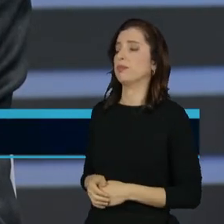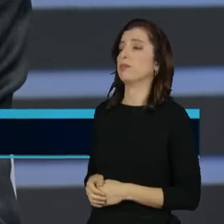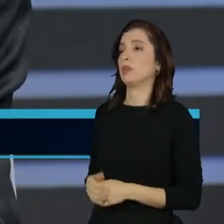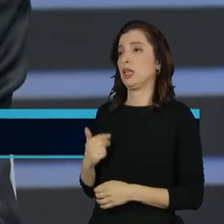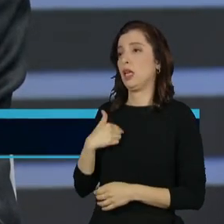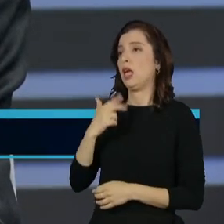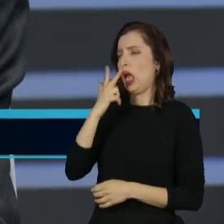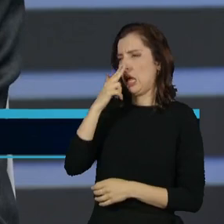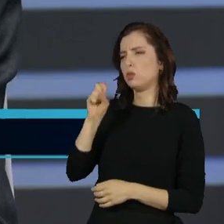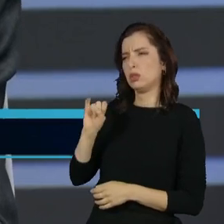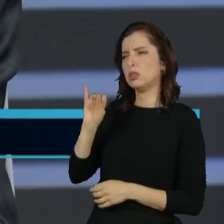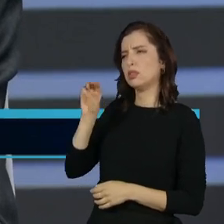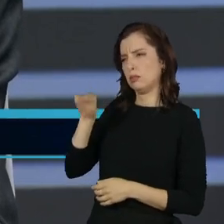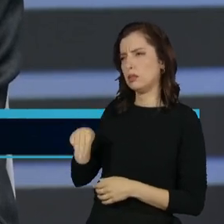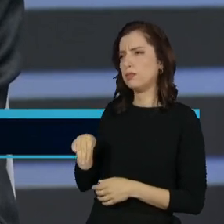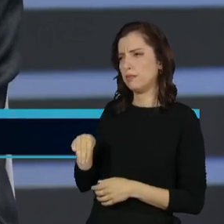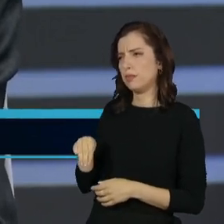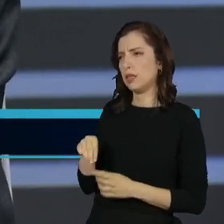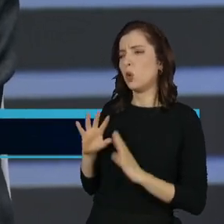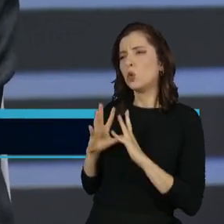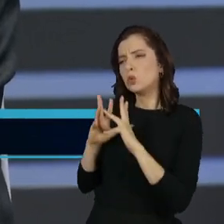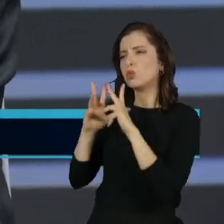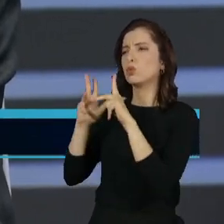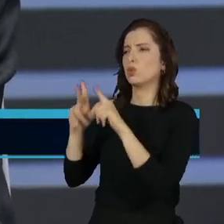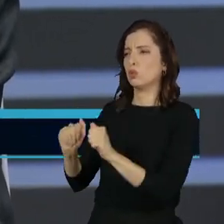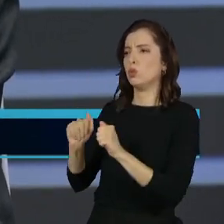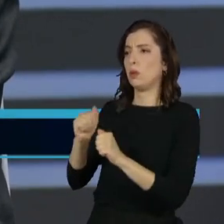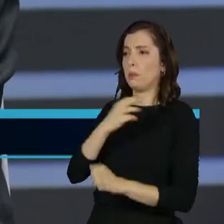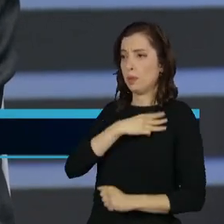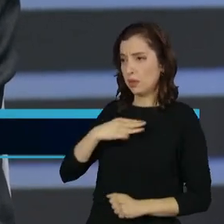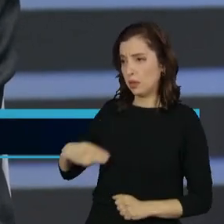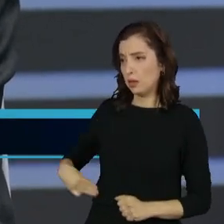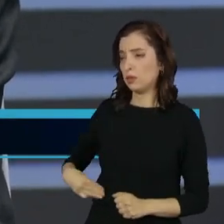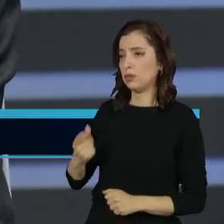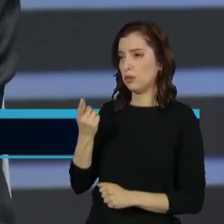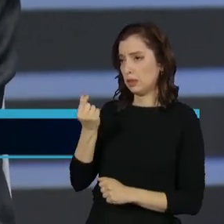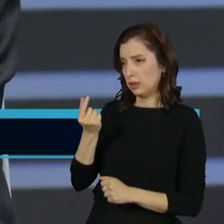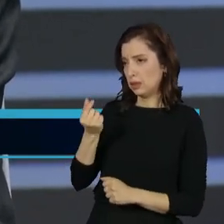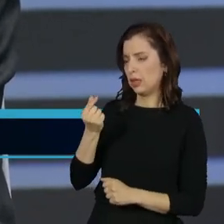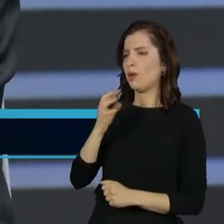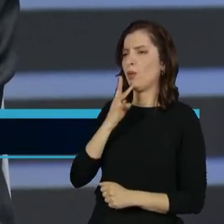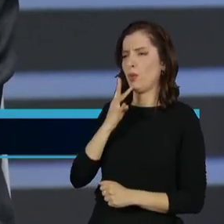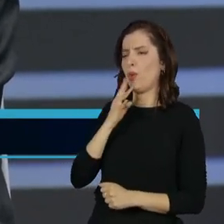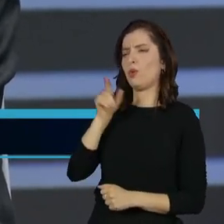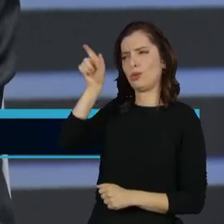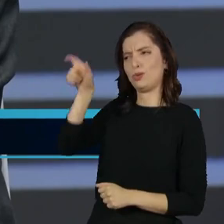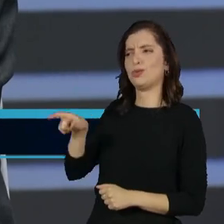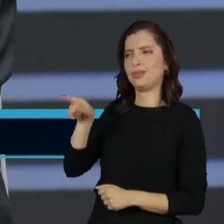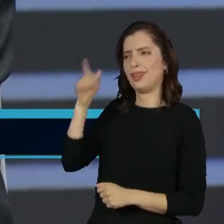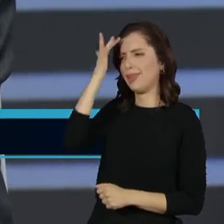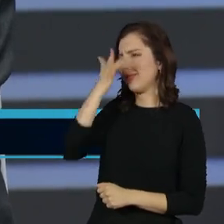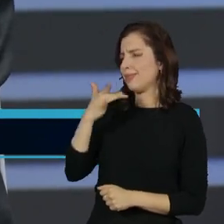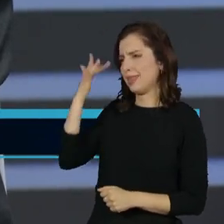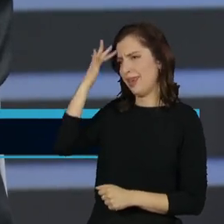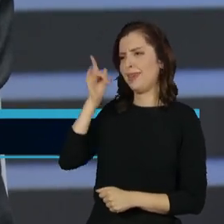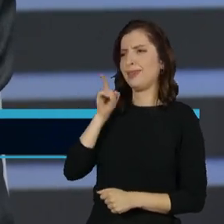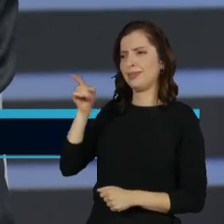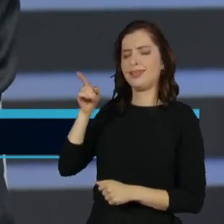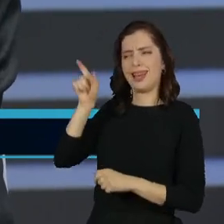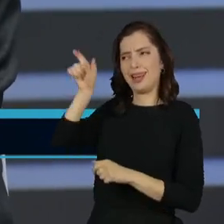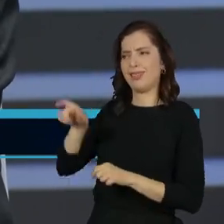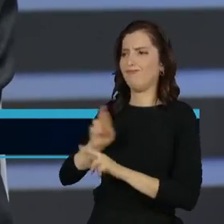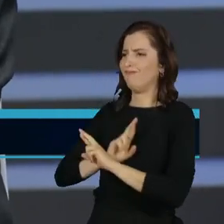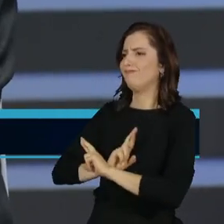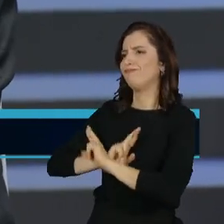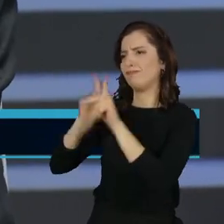foi, de todos os ministros fazenda que eu conheci, o ministro Haddad está sendo para mim que melhor está